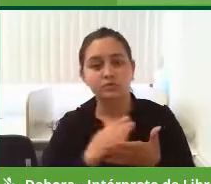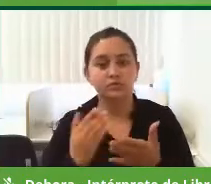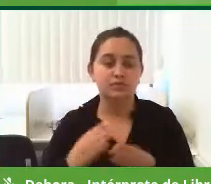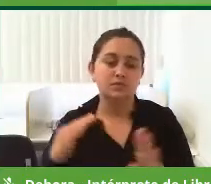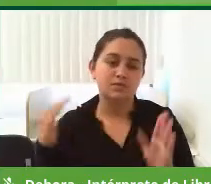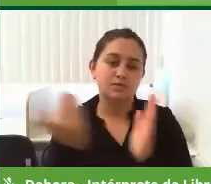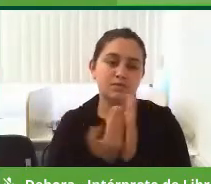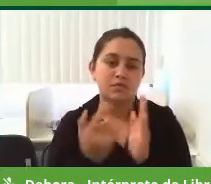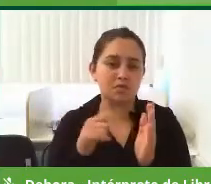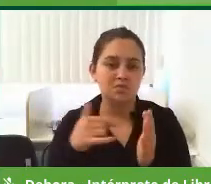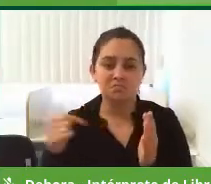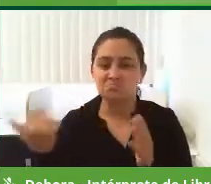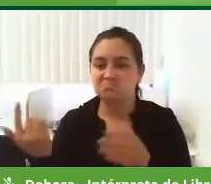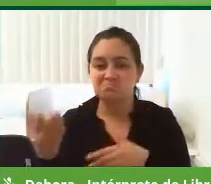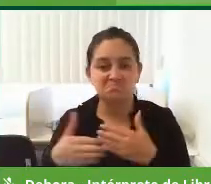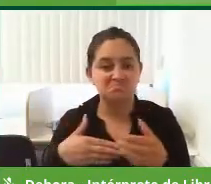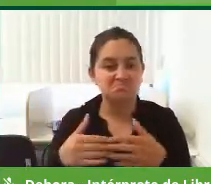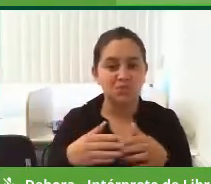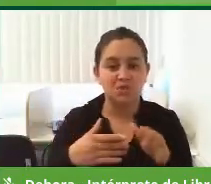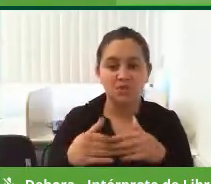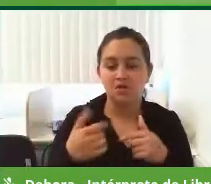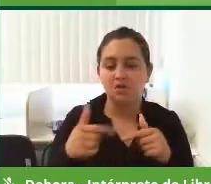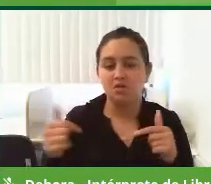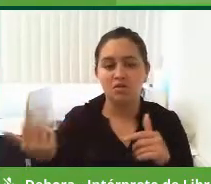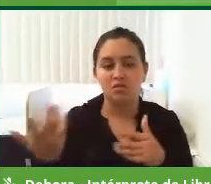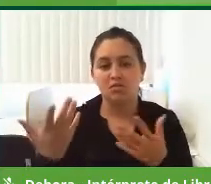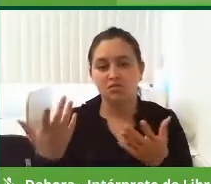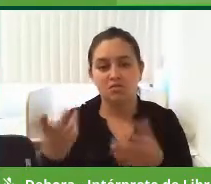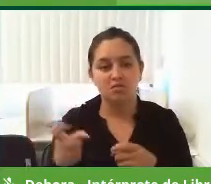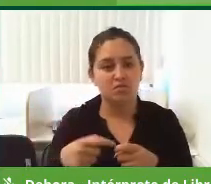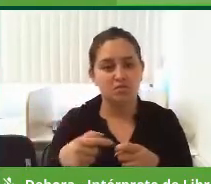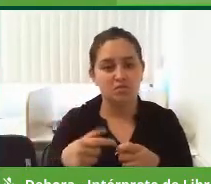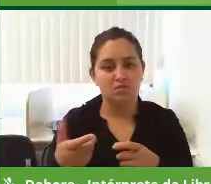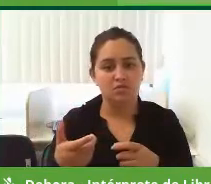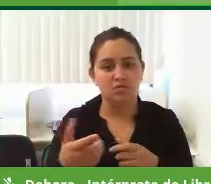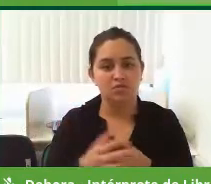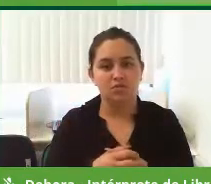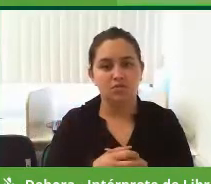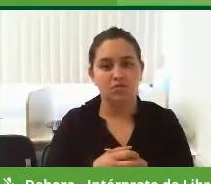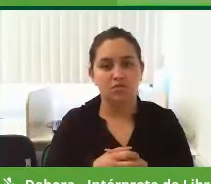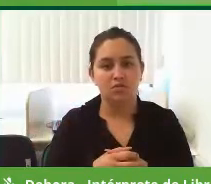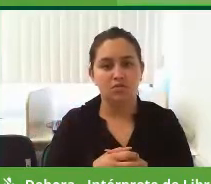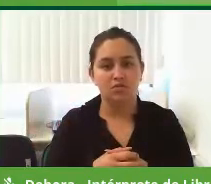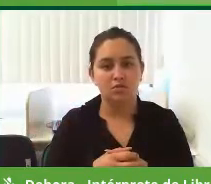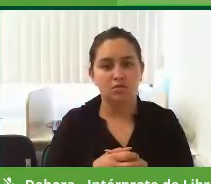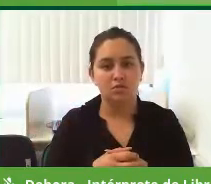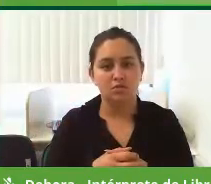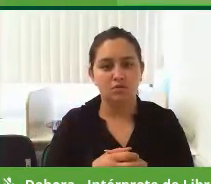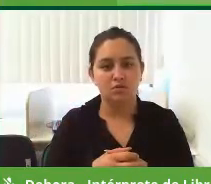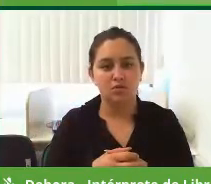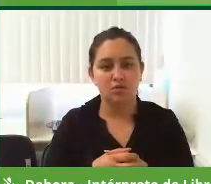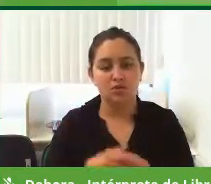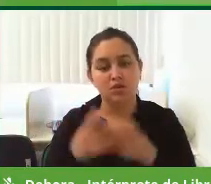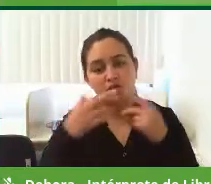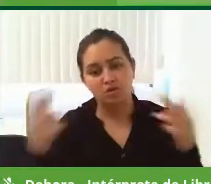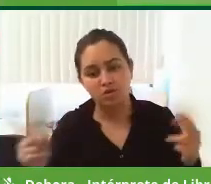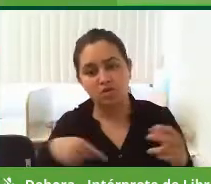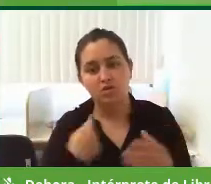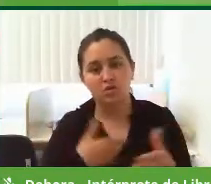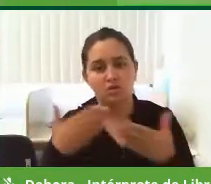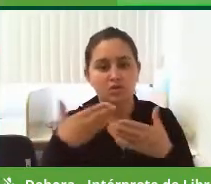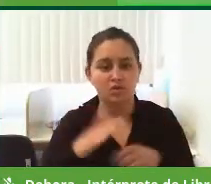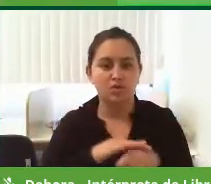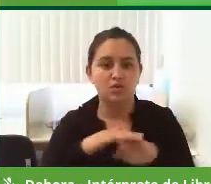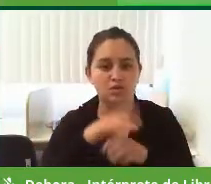lá para expirar uma consulta, quando chega na hora de consultar, não tem mais consulta. Então, muitas coisas a gente vai ainda discutir no plano de